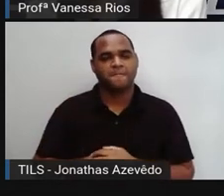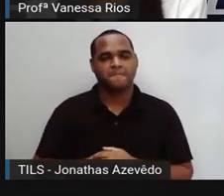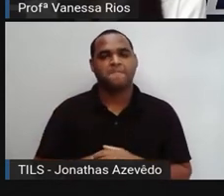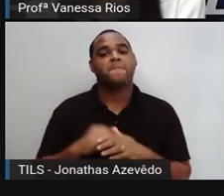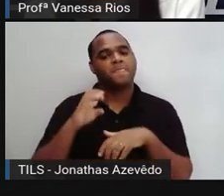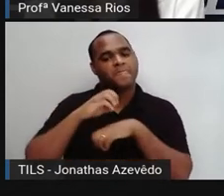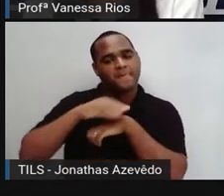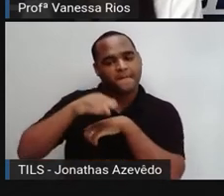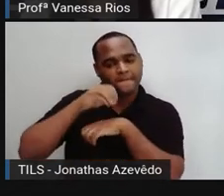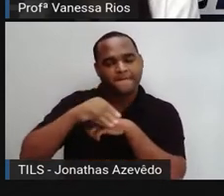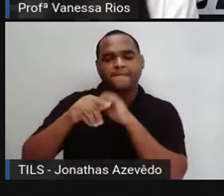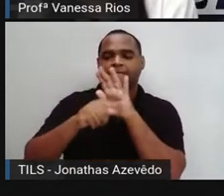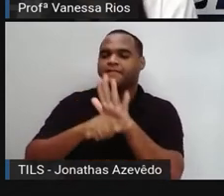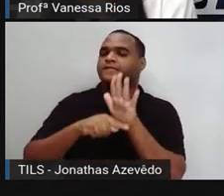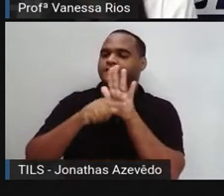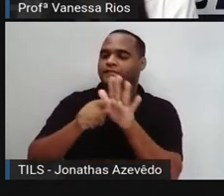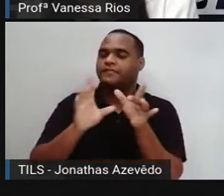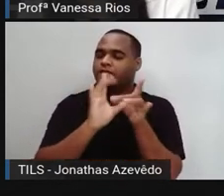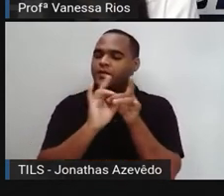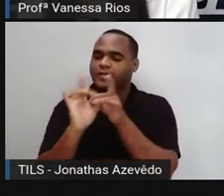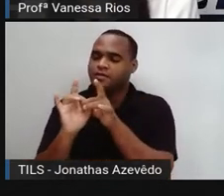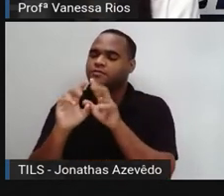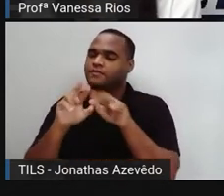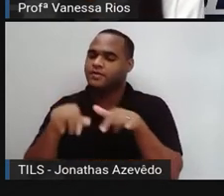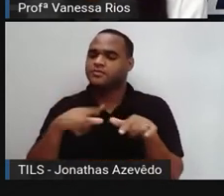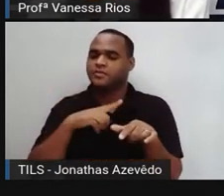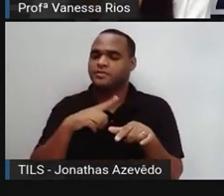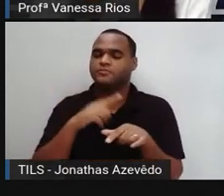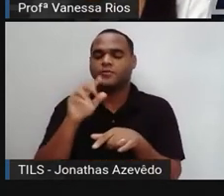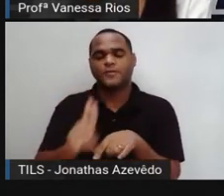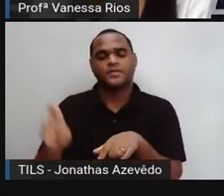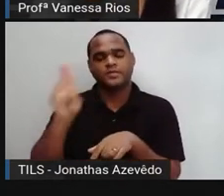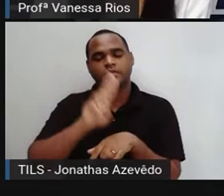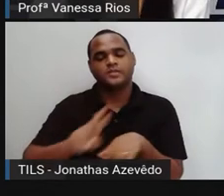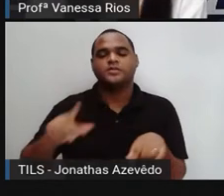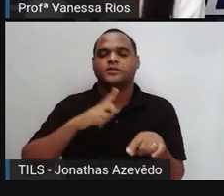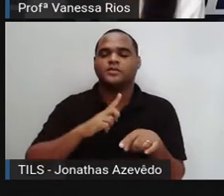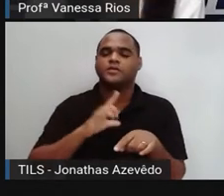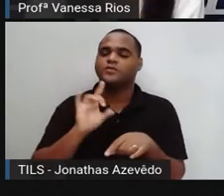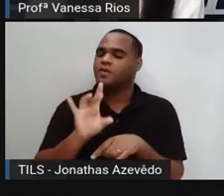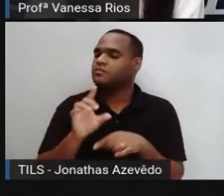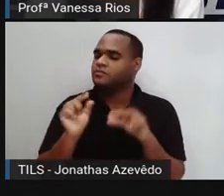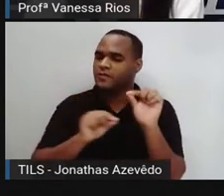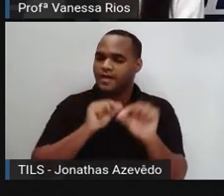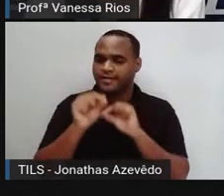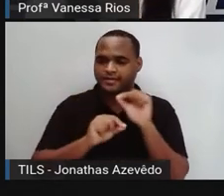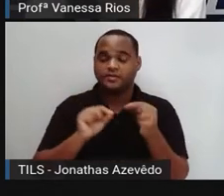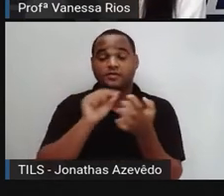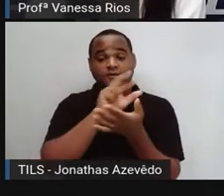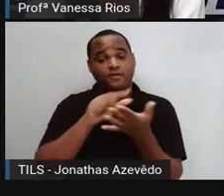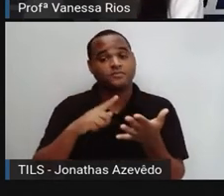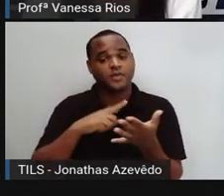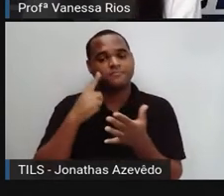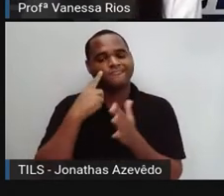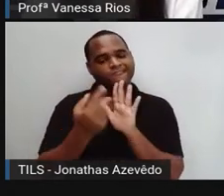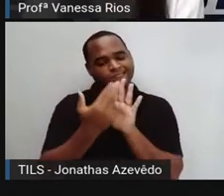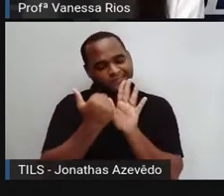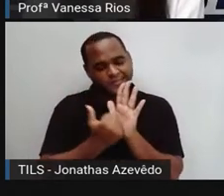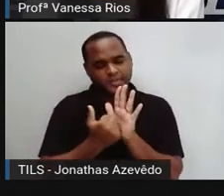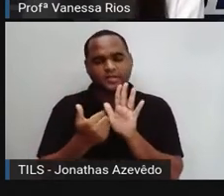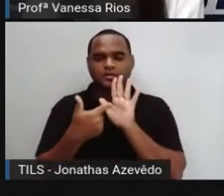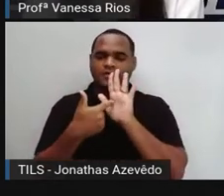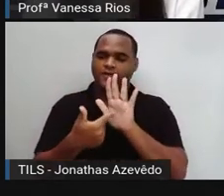vão sendo passadas através do contexto digital. E utiliza-se aí apenas imagens para expressar